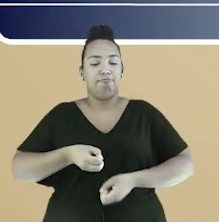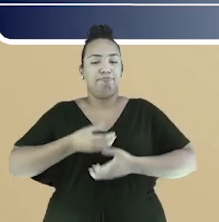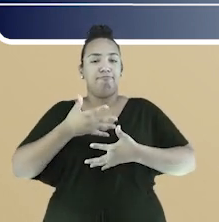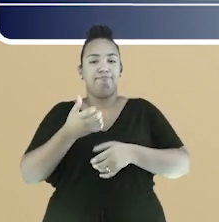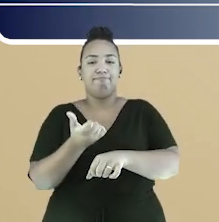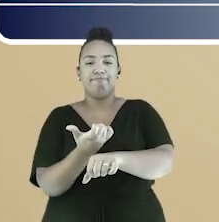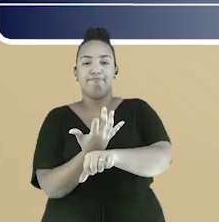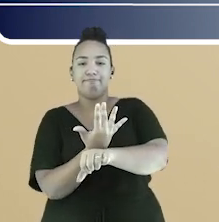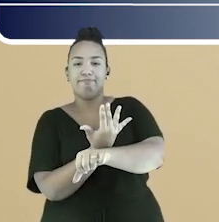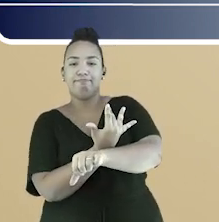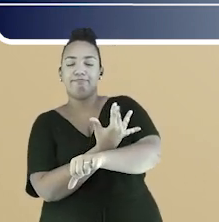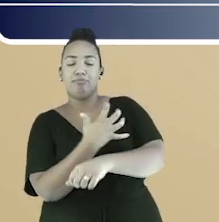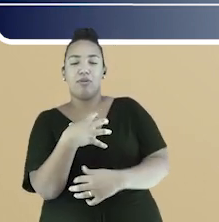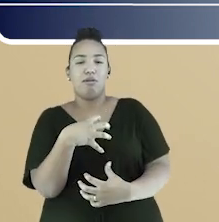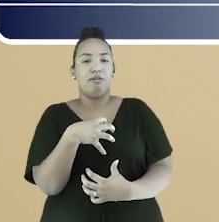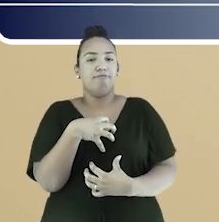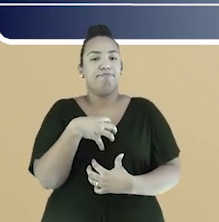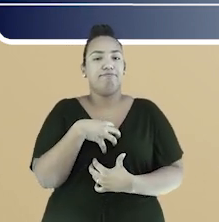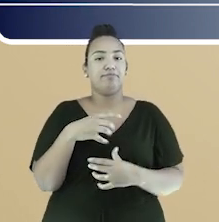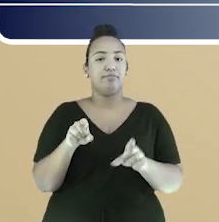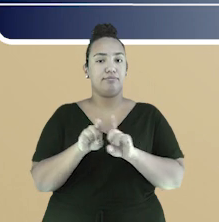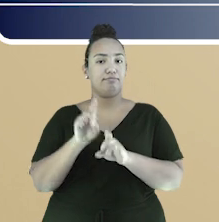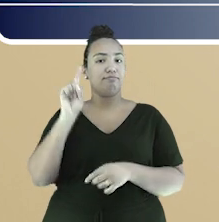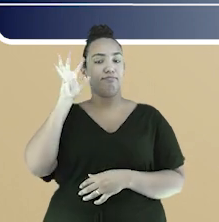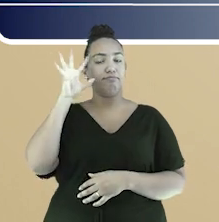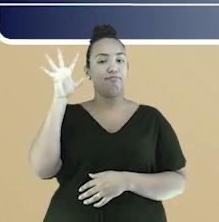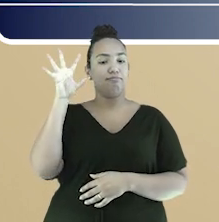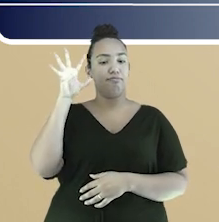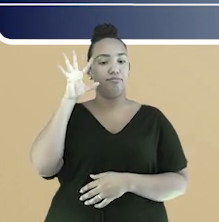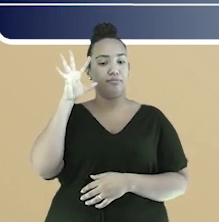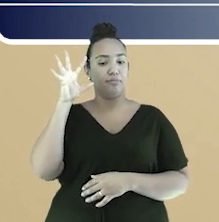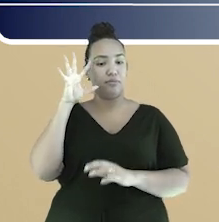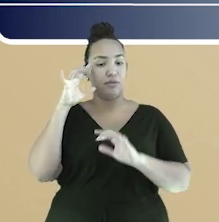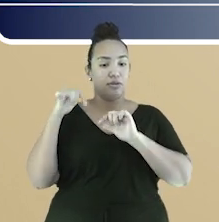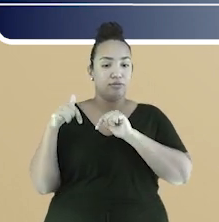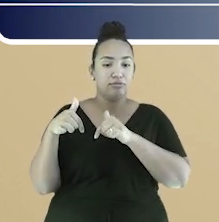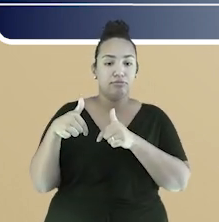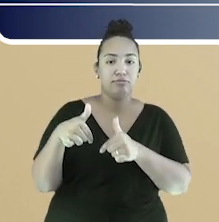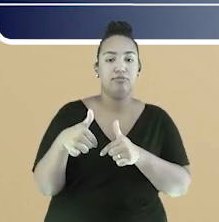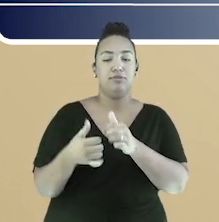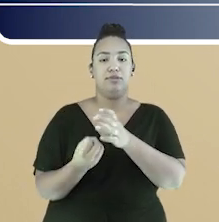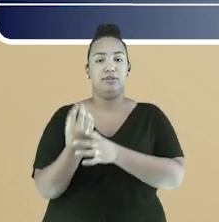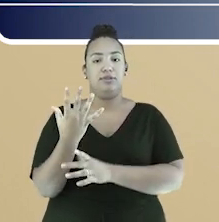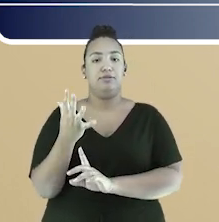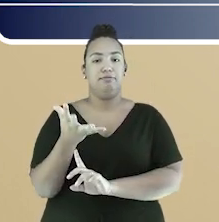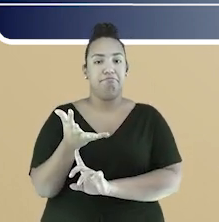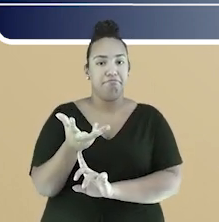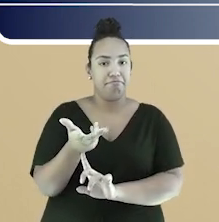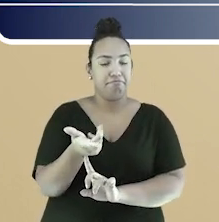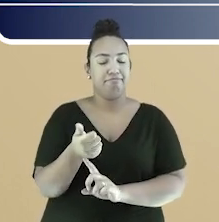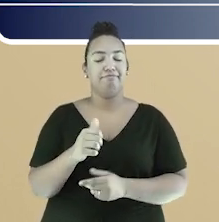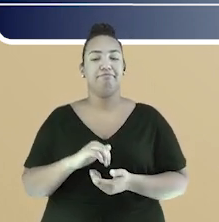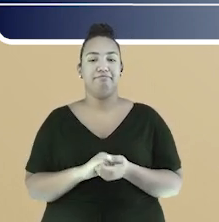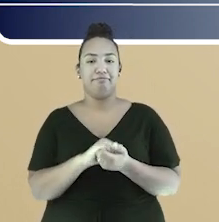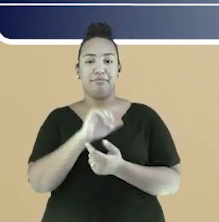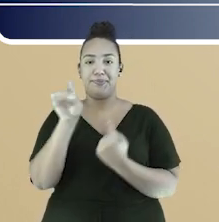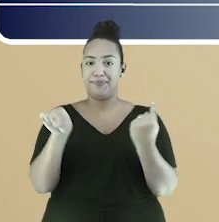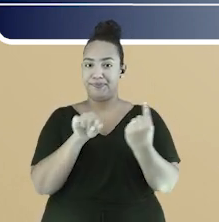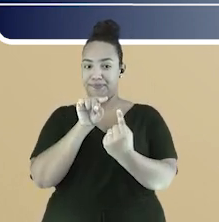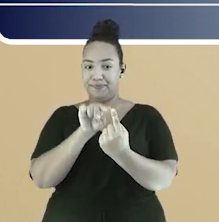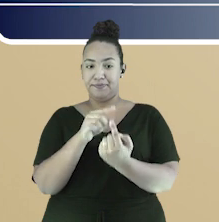investigação, a sensibilidade e a reflexão ao realizar e fruir produções artísticas. O objetivo